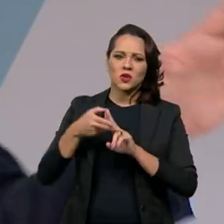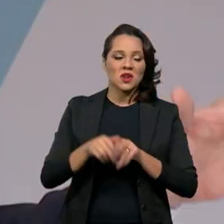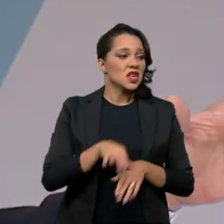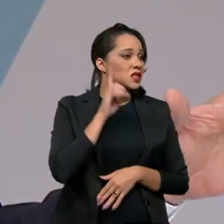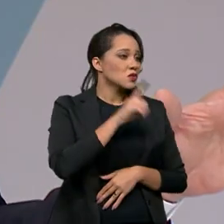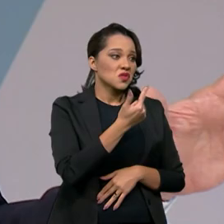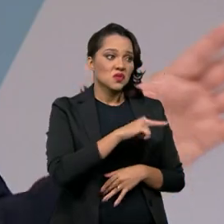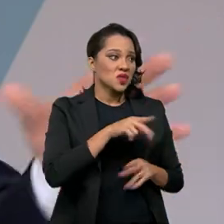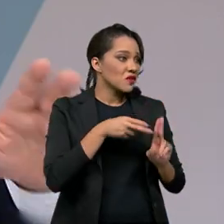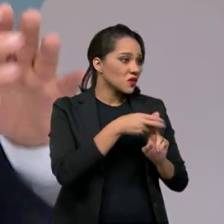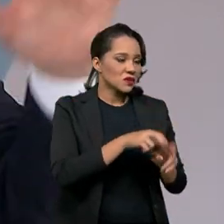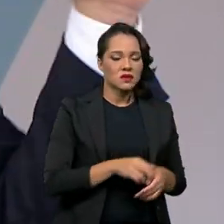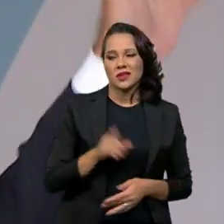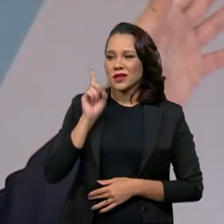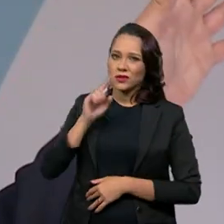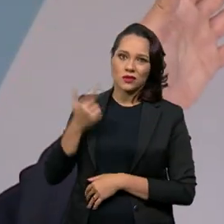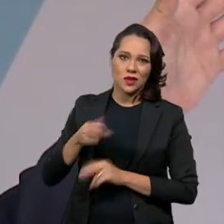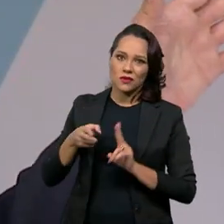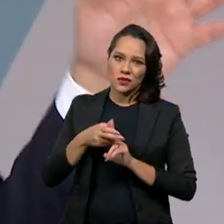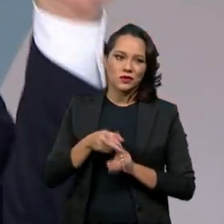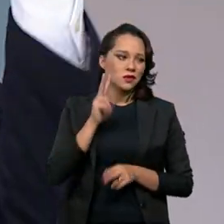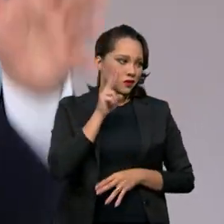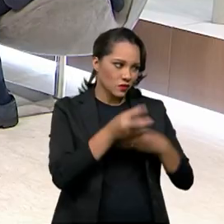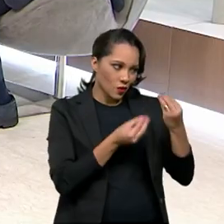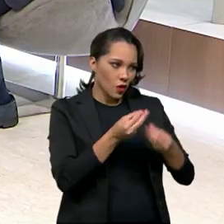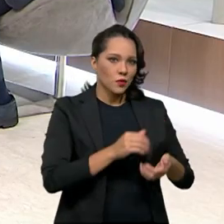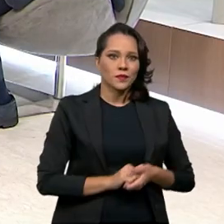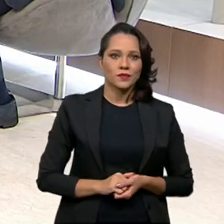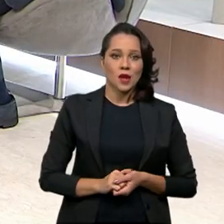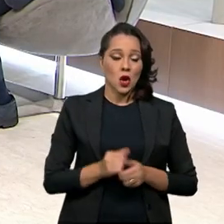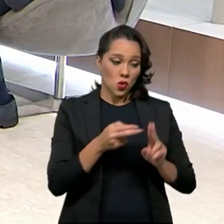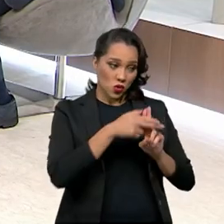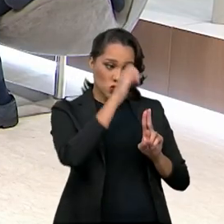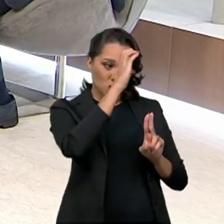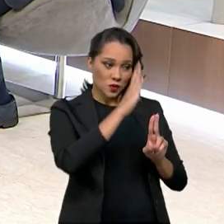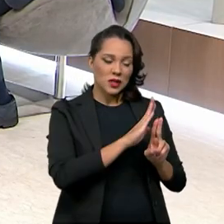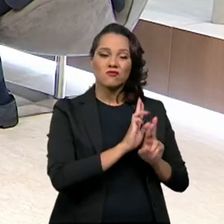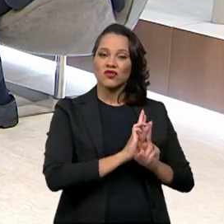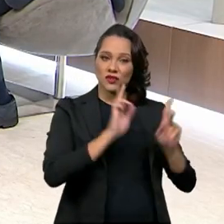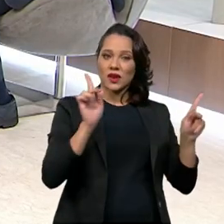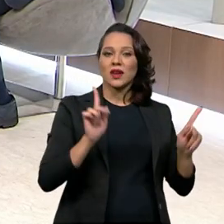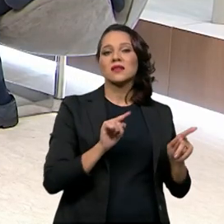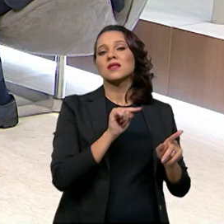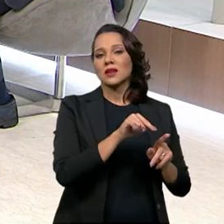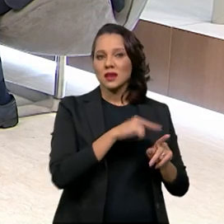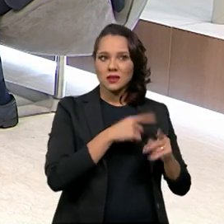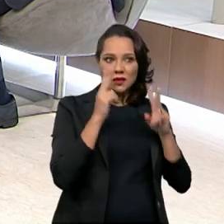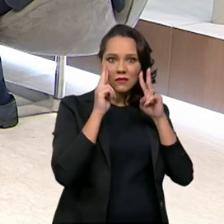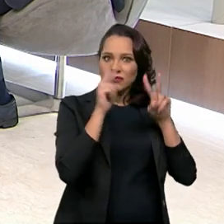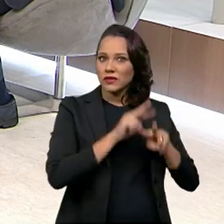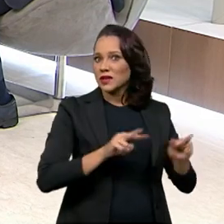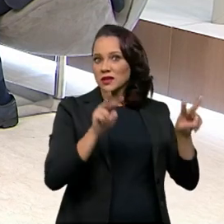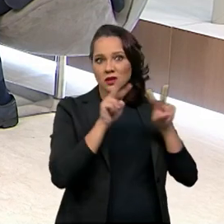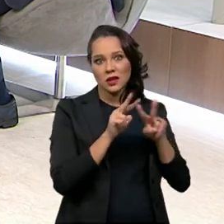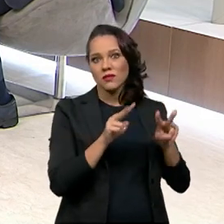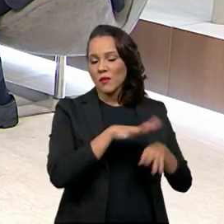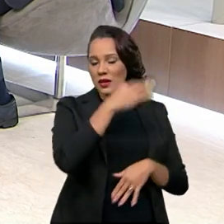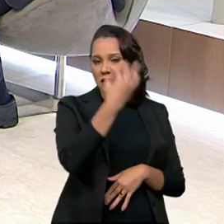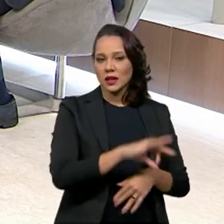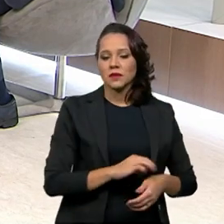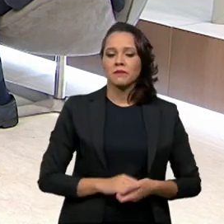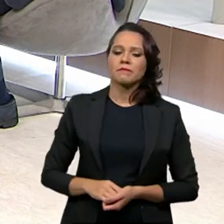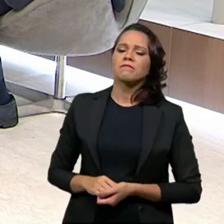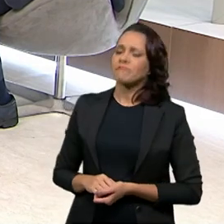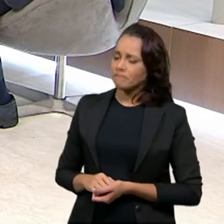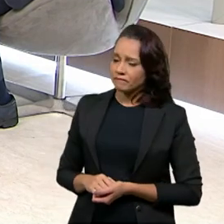Estados Unidos não teve SUS. Não teve SUS. A gente viu como é que foi. Exatamente. O SUS no Brasil é uma diferença e isso aí está cada vez mais consolidado.